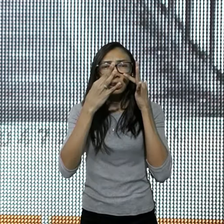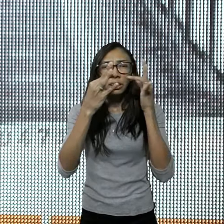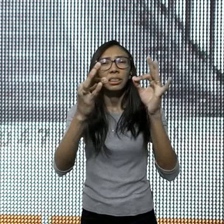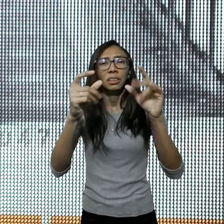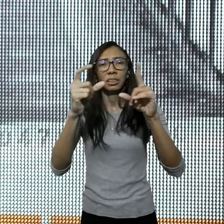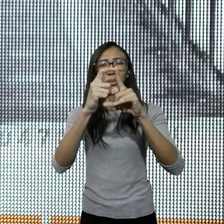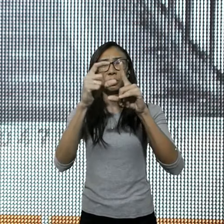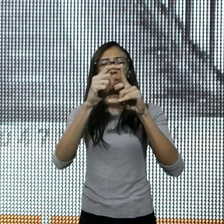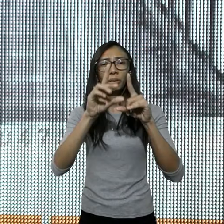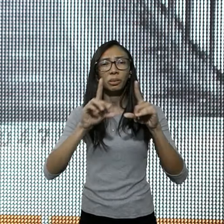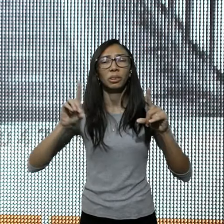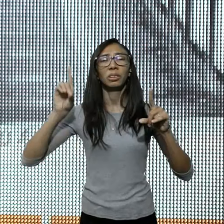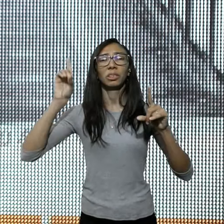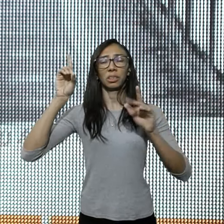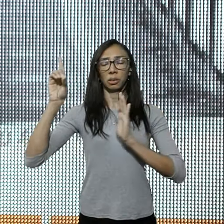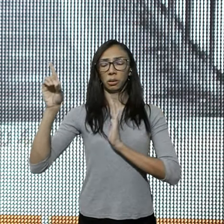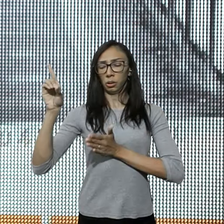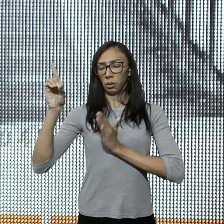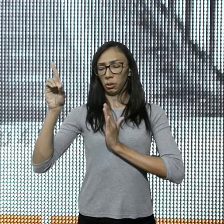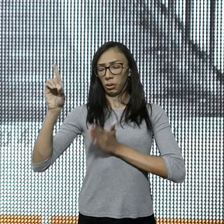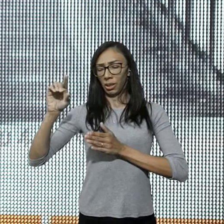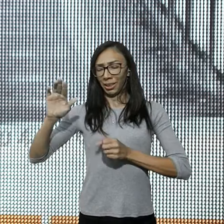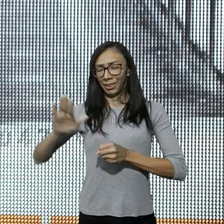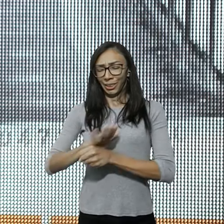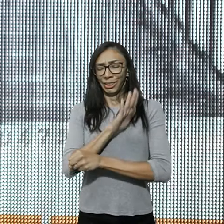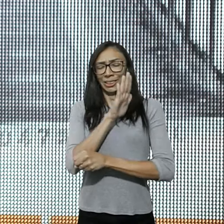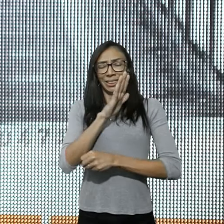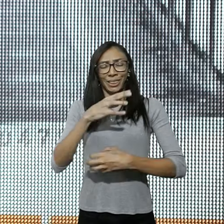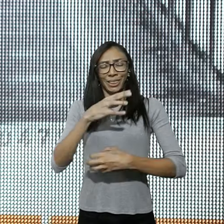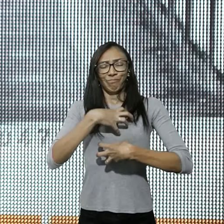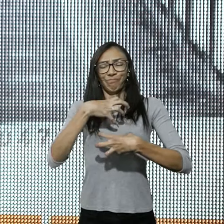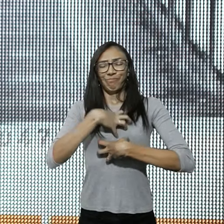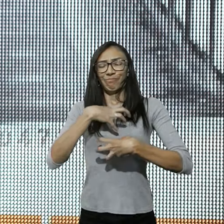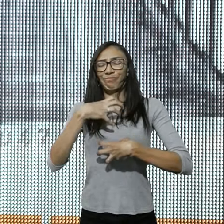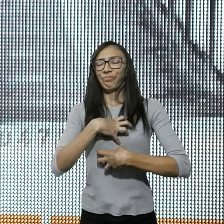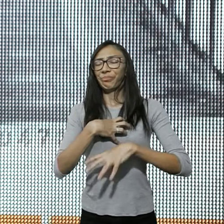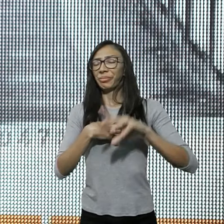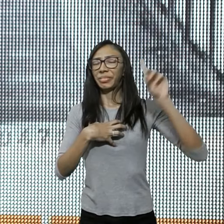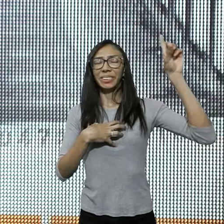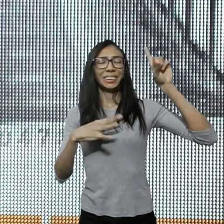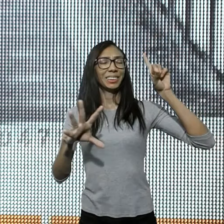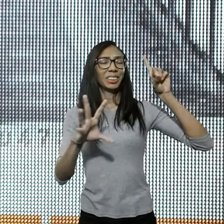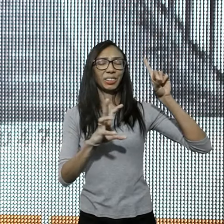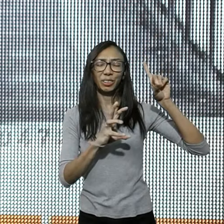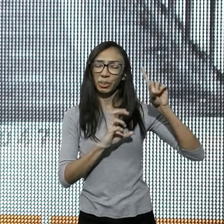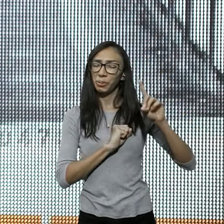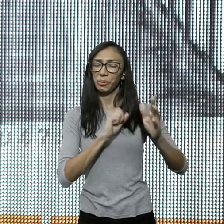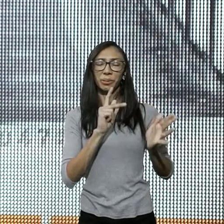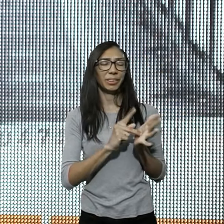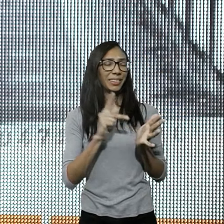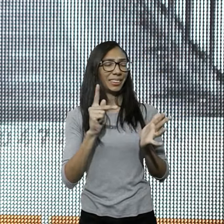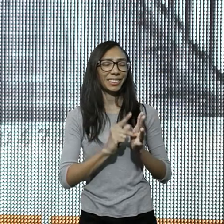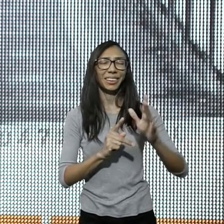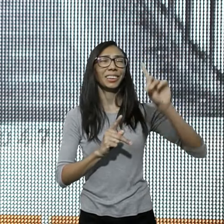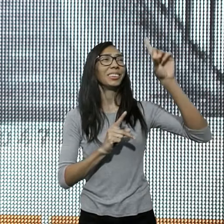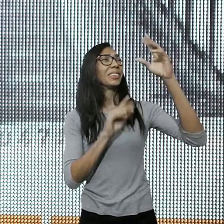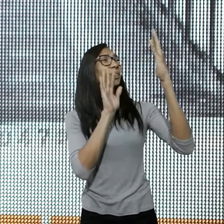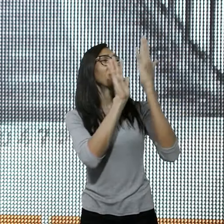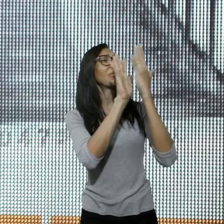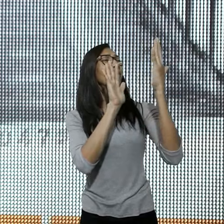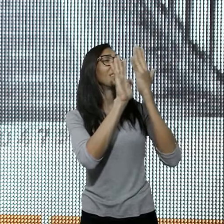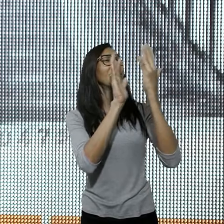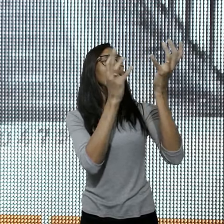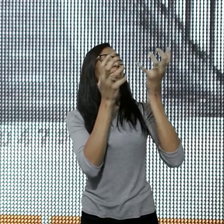mensagem, o seu coração, se encha, da verdadeira paixão, do verdadeiro amor, Senhor, eu quero ver, a Tua face,